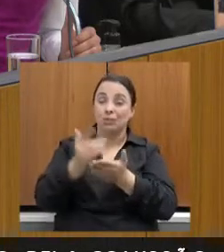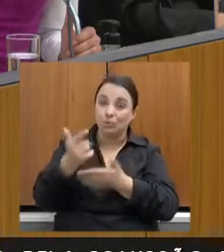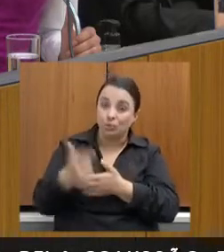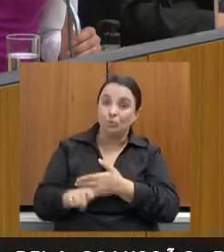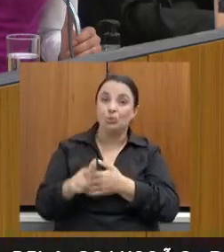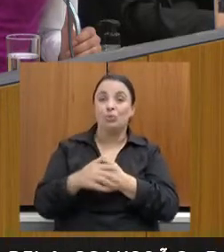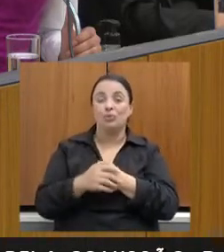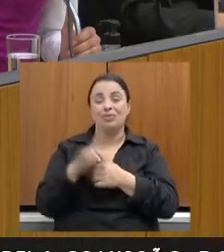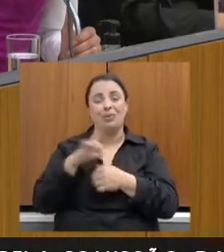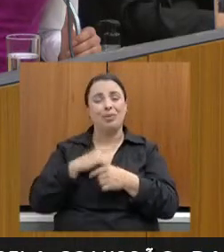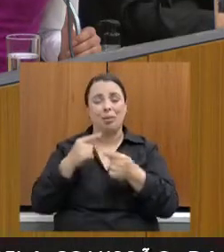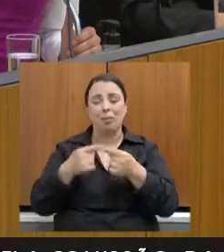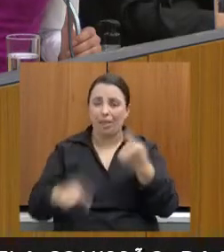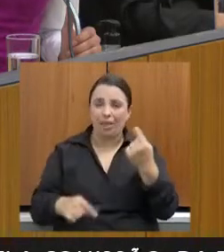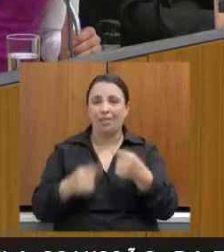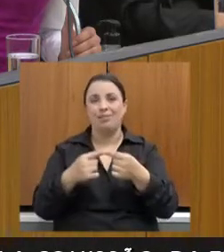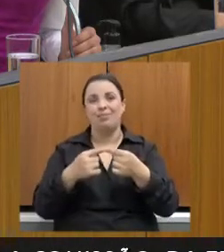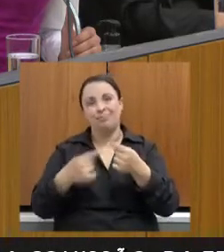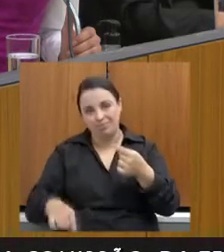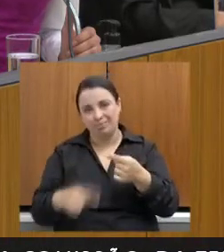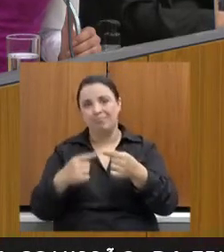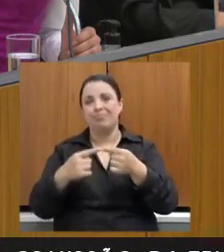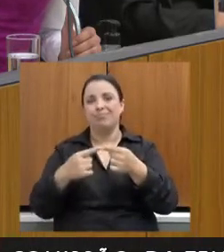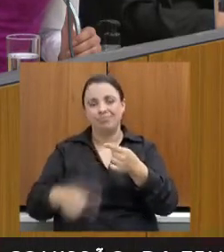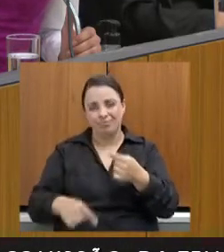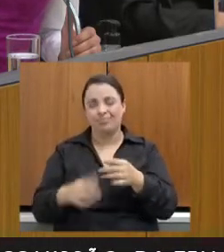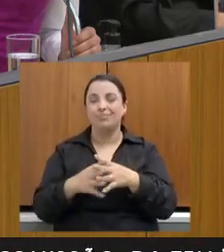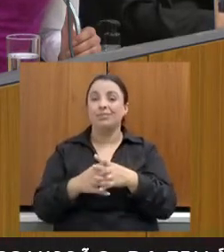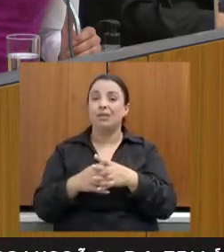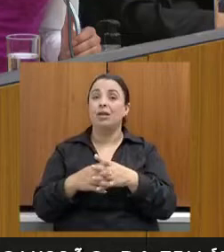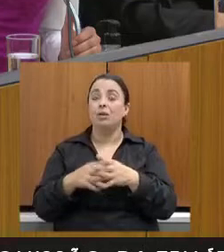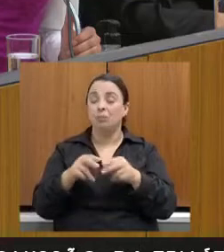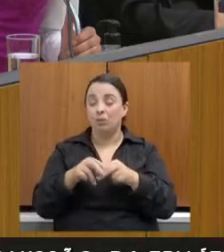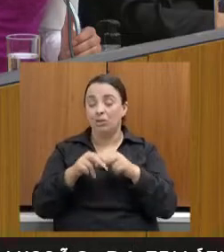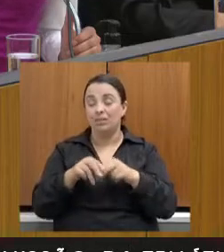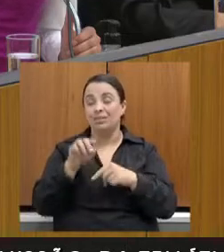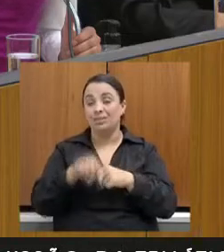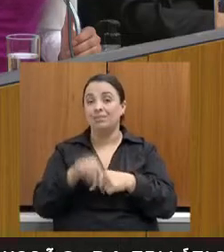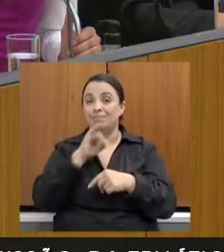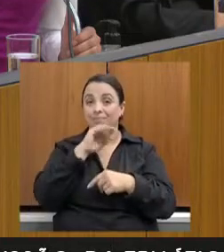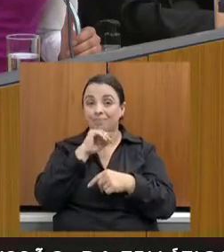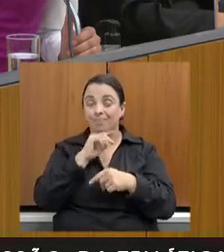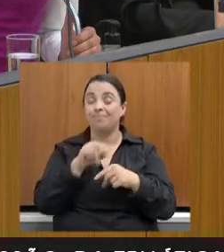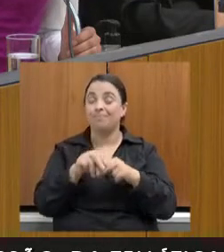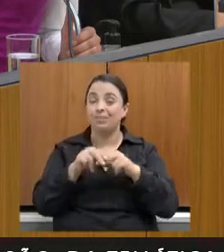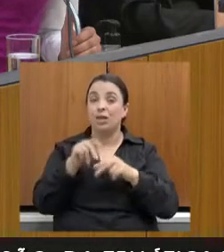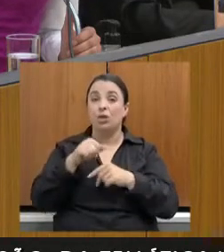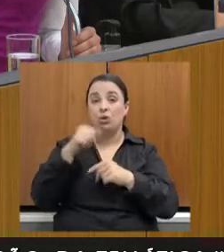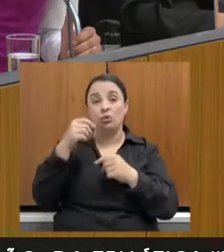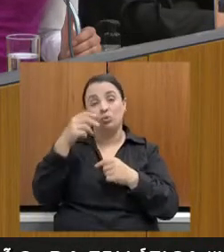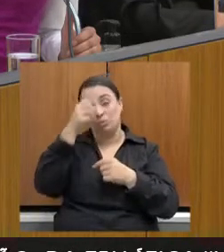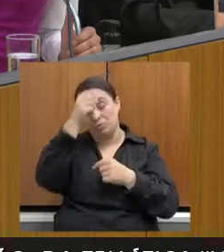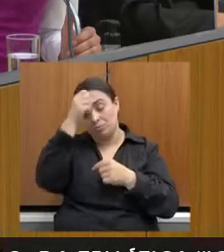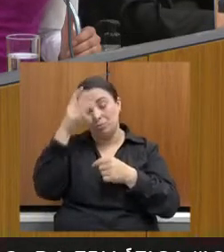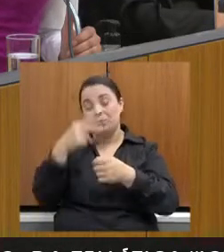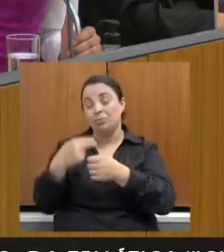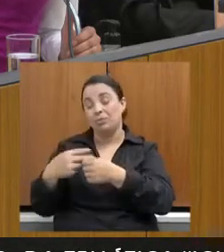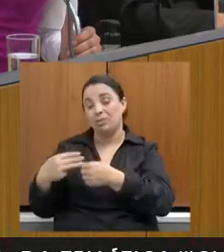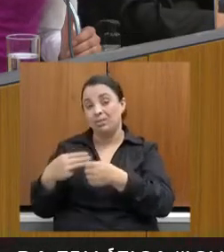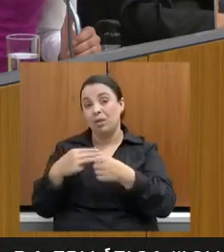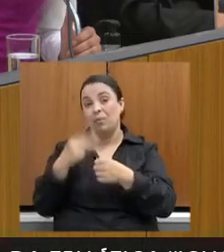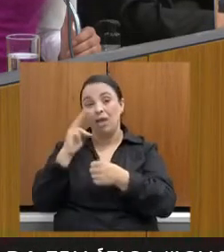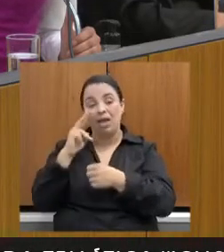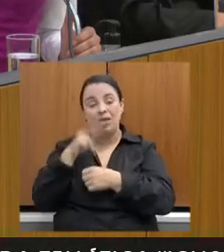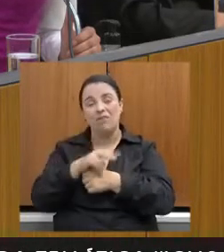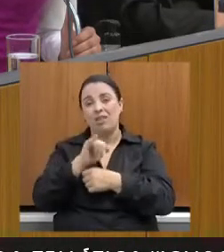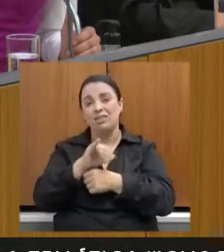Então, há uma quebra muito grande. E essa é uma questão crítica, porque a gente percebe que os municípios têm uma visão do ICMS esportivo, não